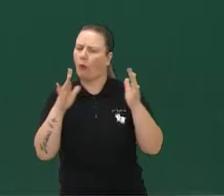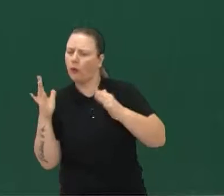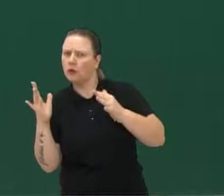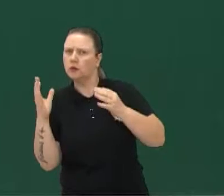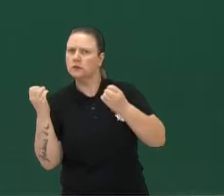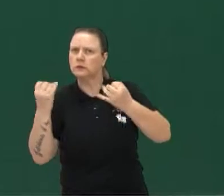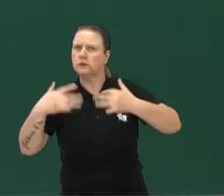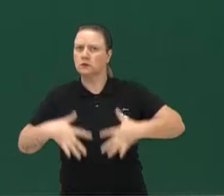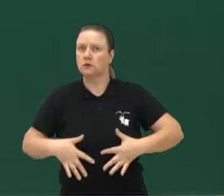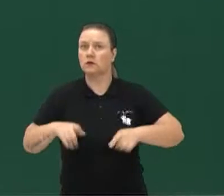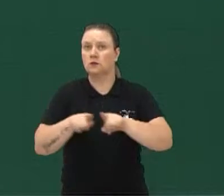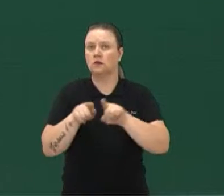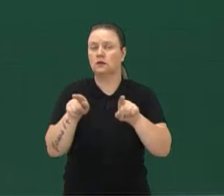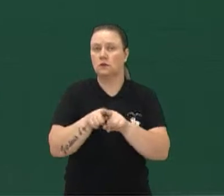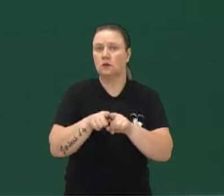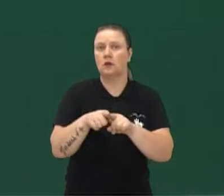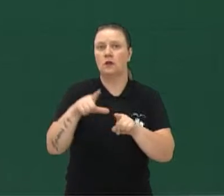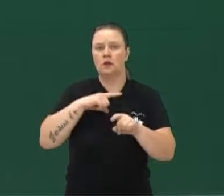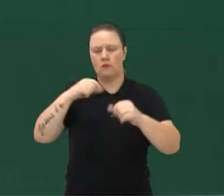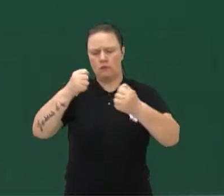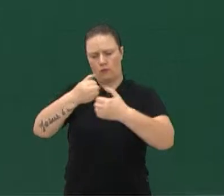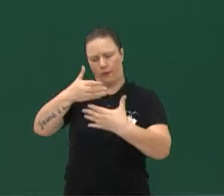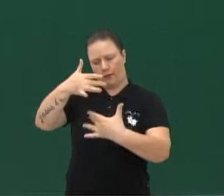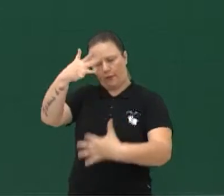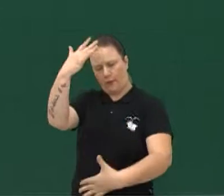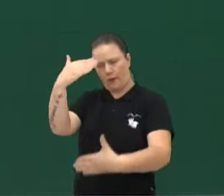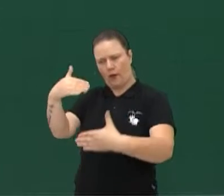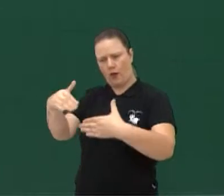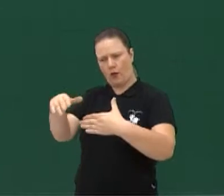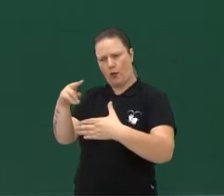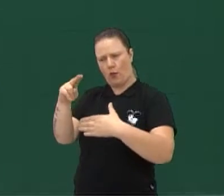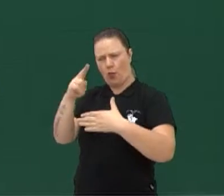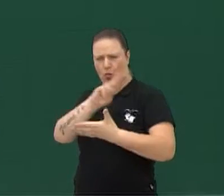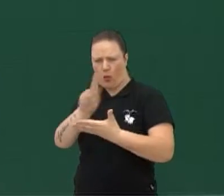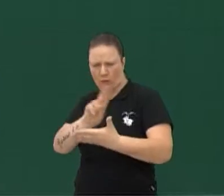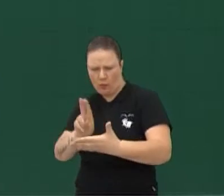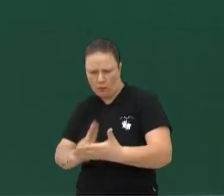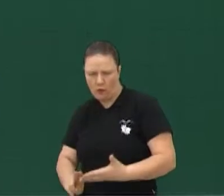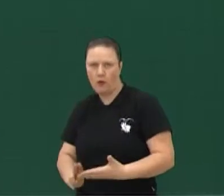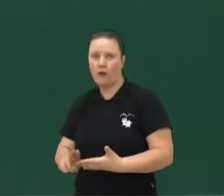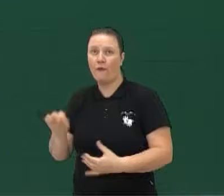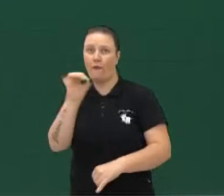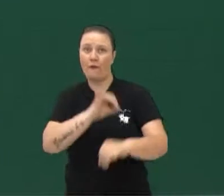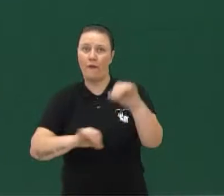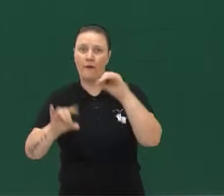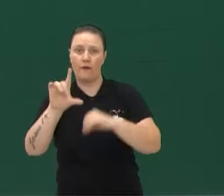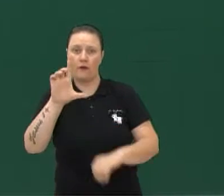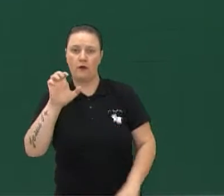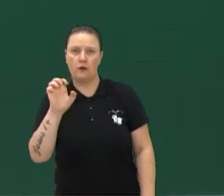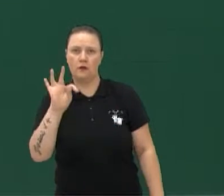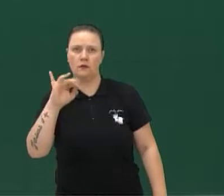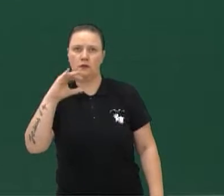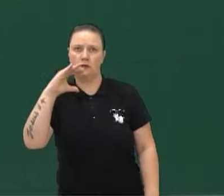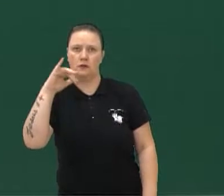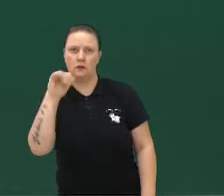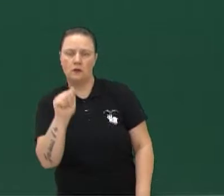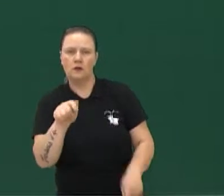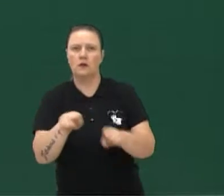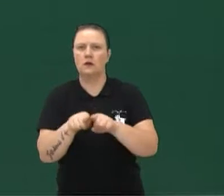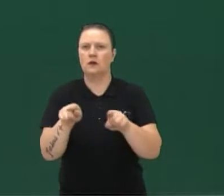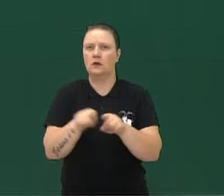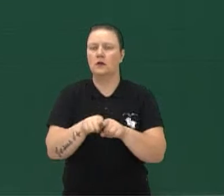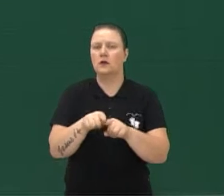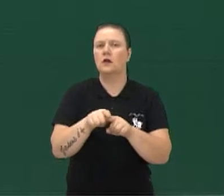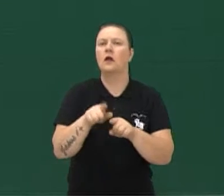Tem muita gente aqui mandando o seu nome, pedindo uns alôs. A Letícia, que estuda no Colégio Estadual Antônio